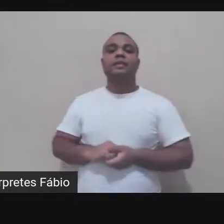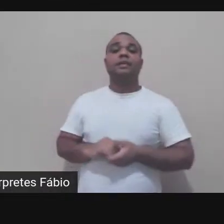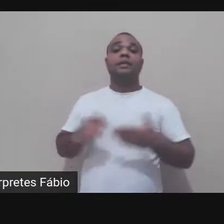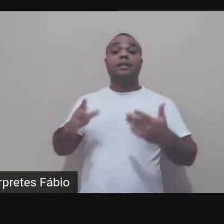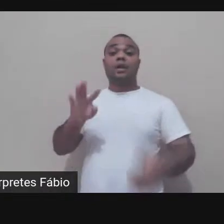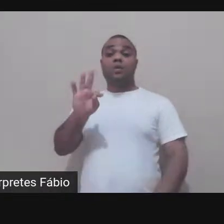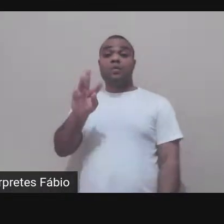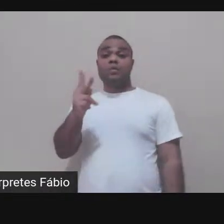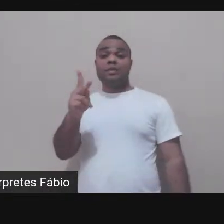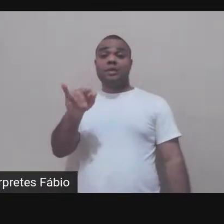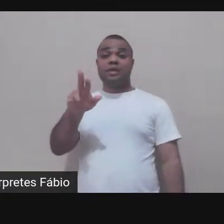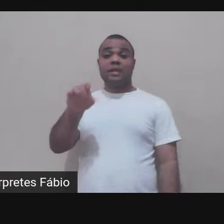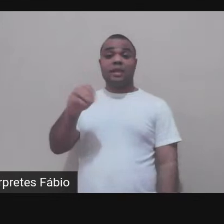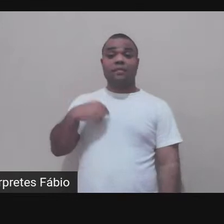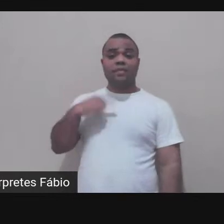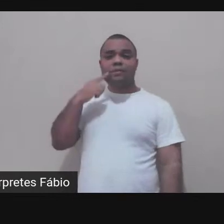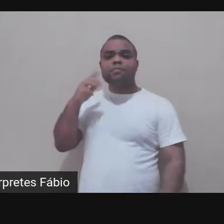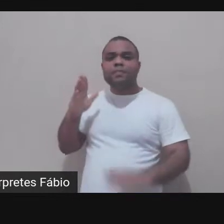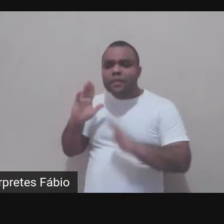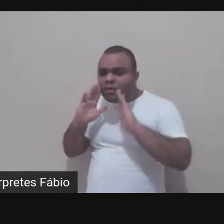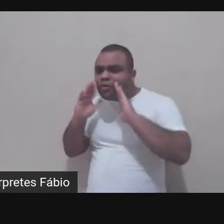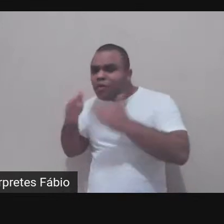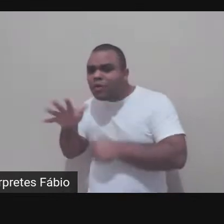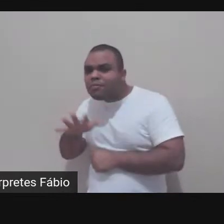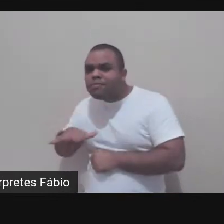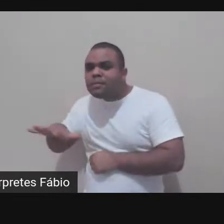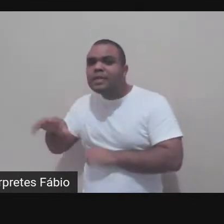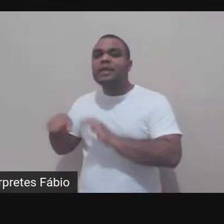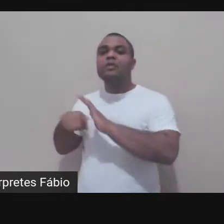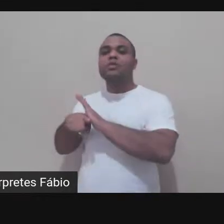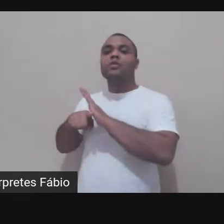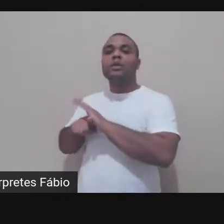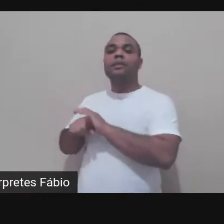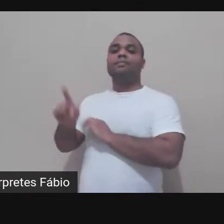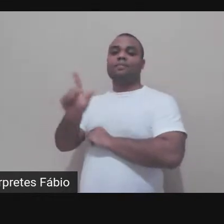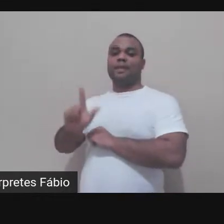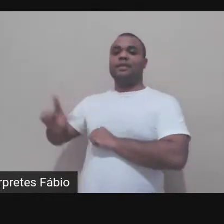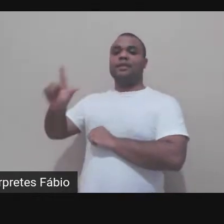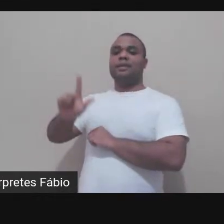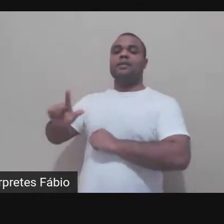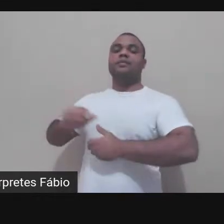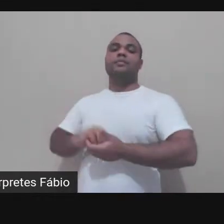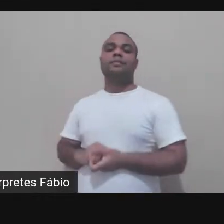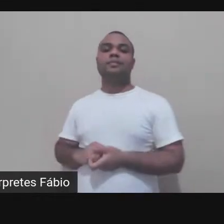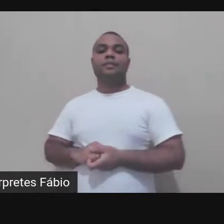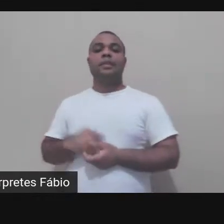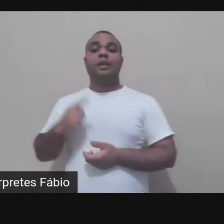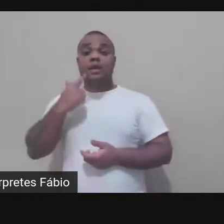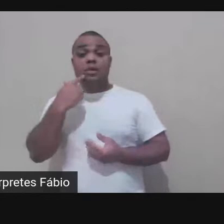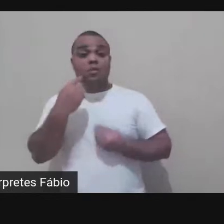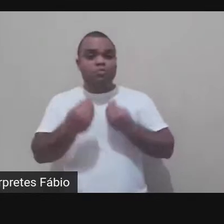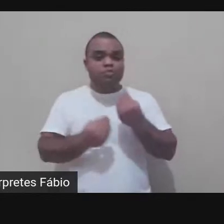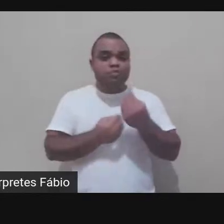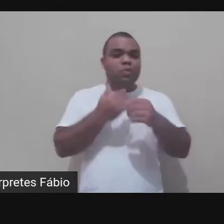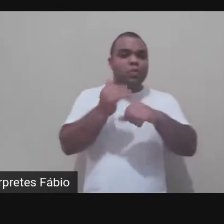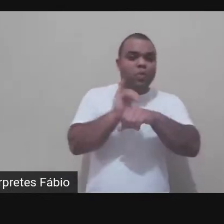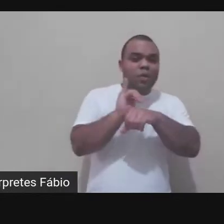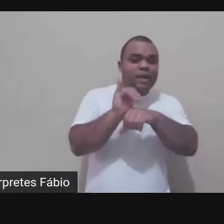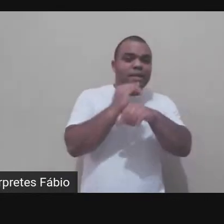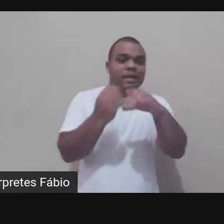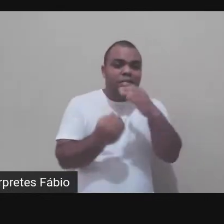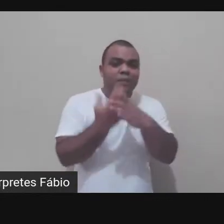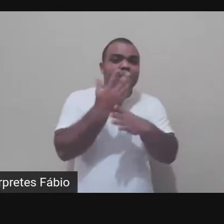então a gente começou o Mimimídias eu cuidei do Mimimídias de forma dedicada exclusivamente